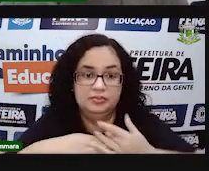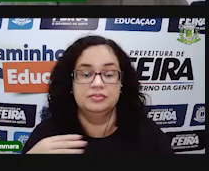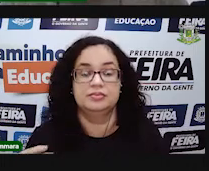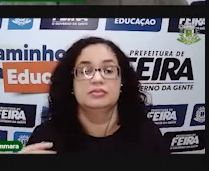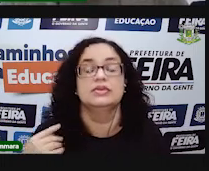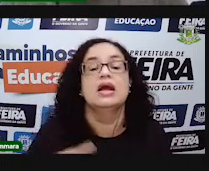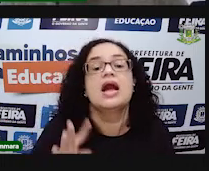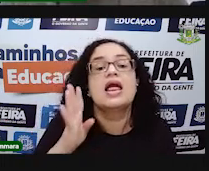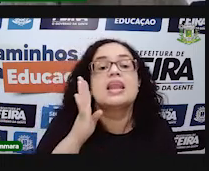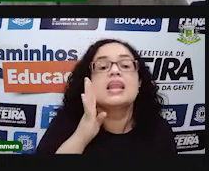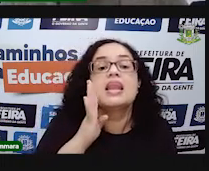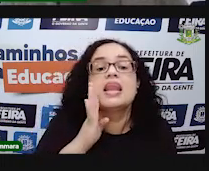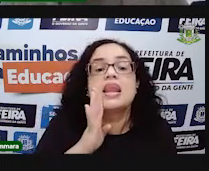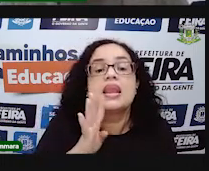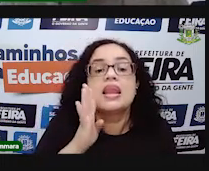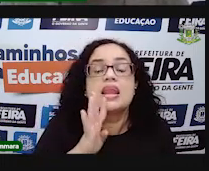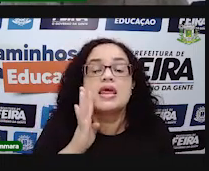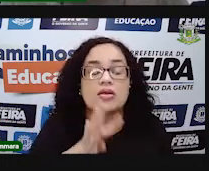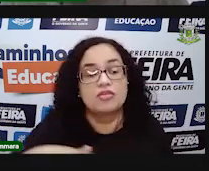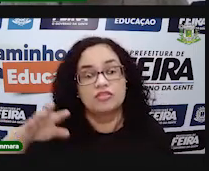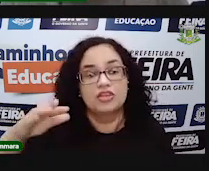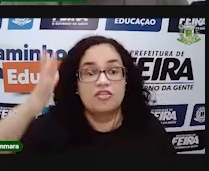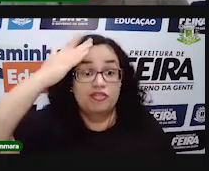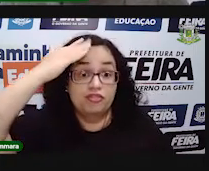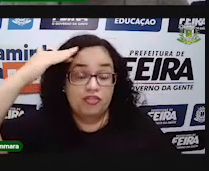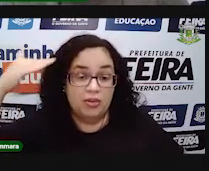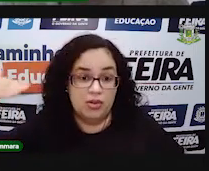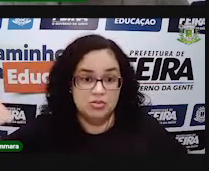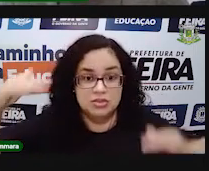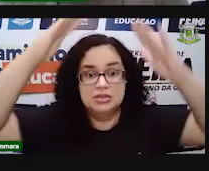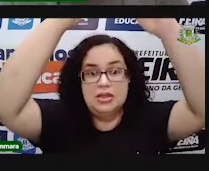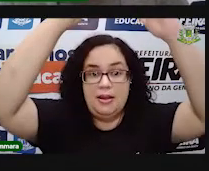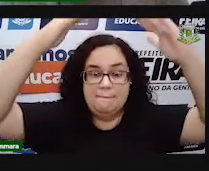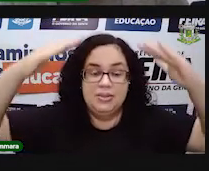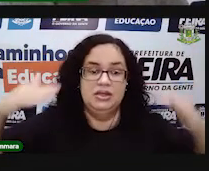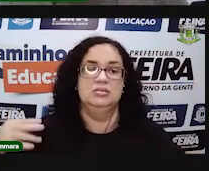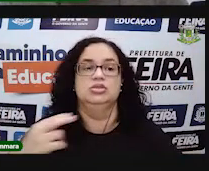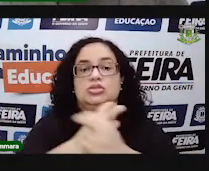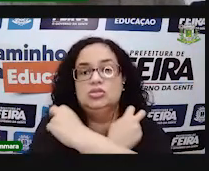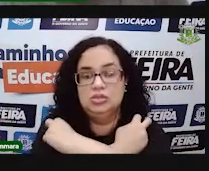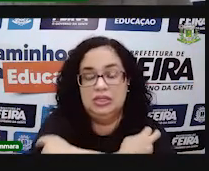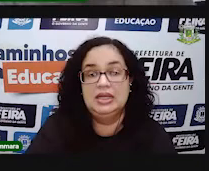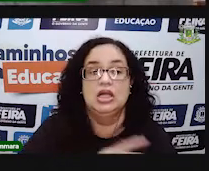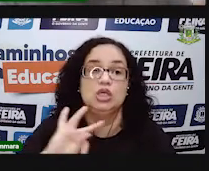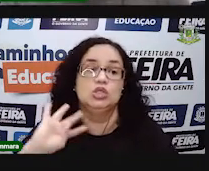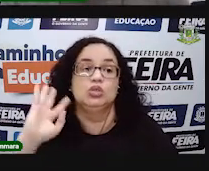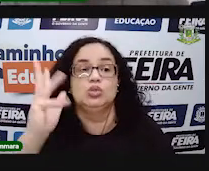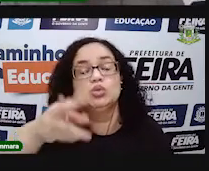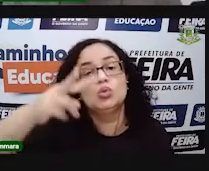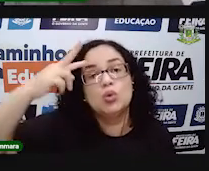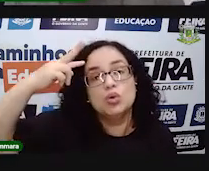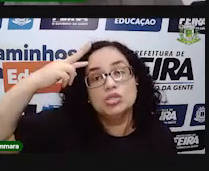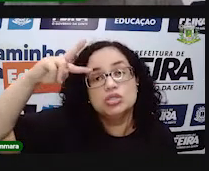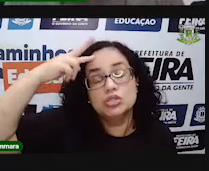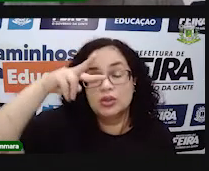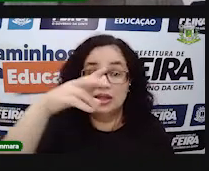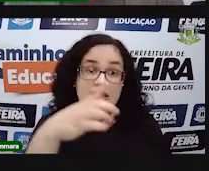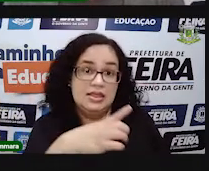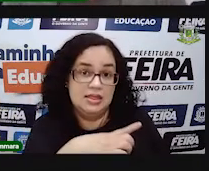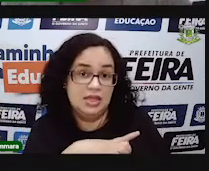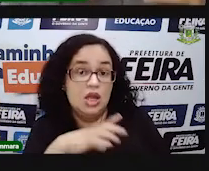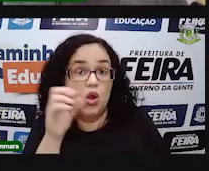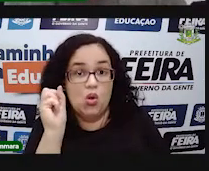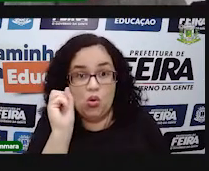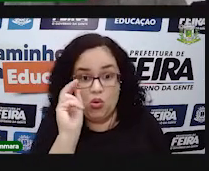essas construções aí, esses monumentos bastante legais, que são as famosas pirâmides do